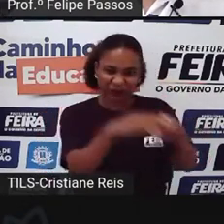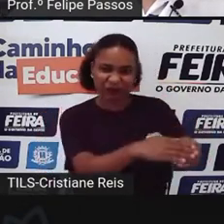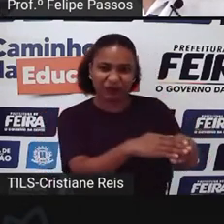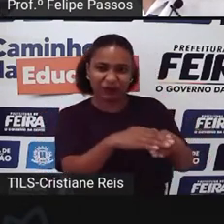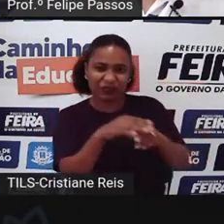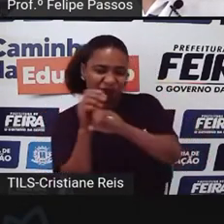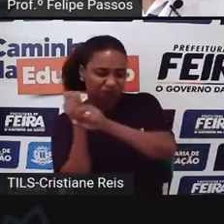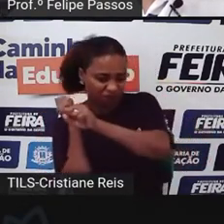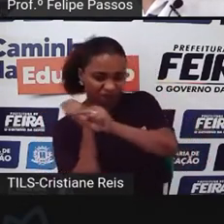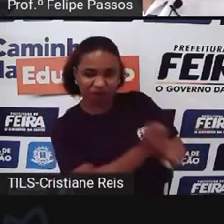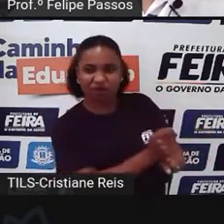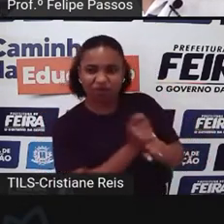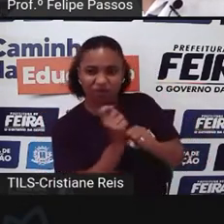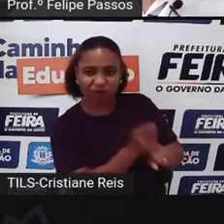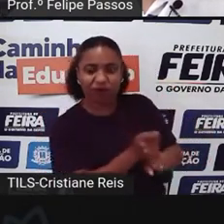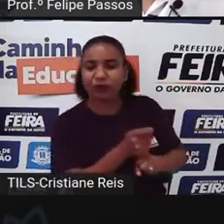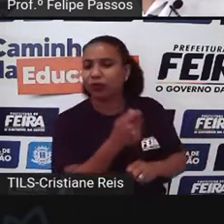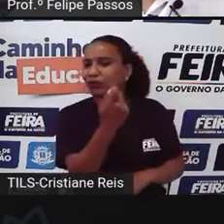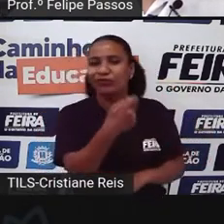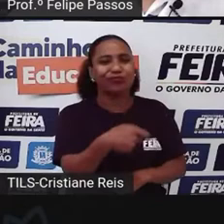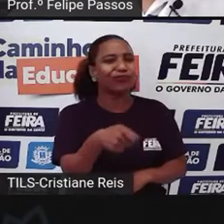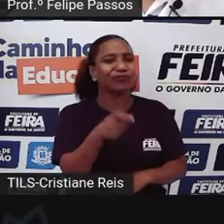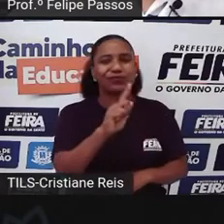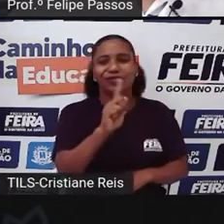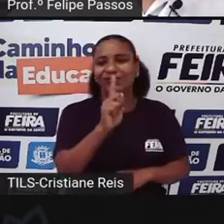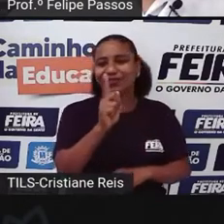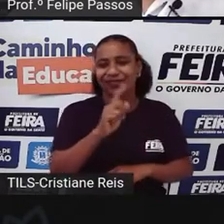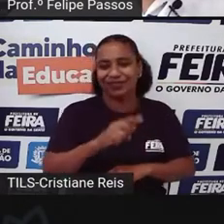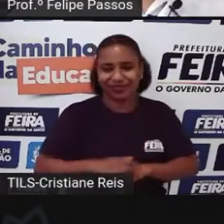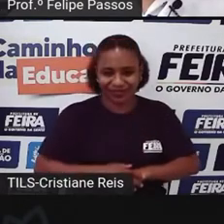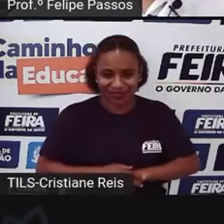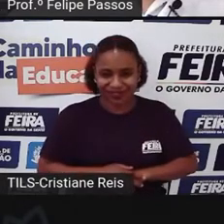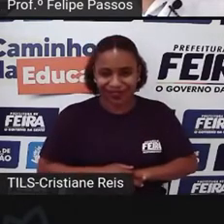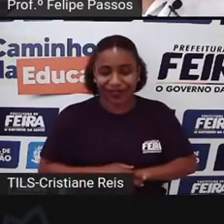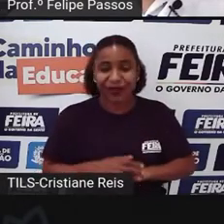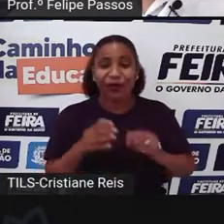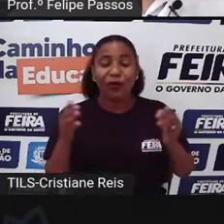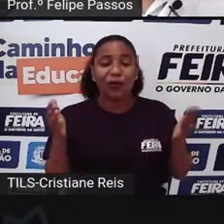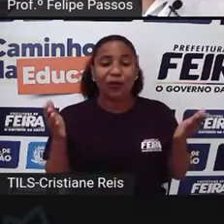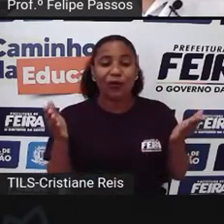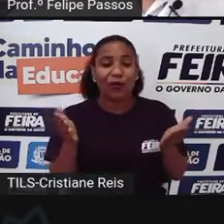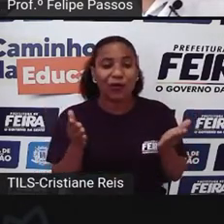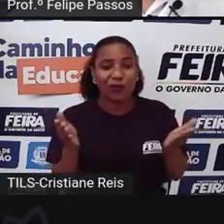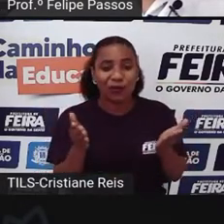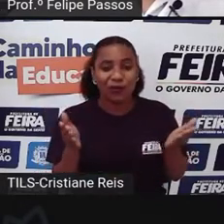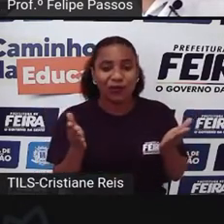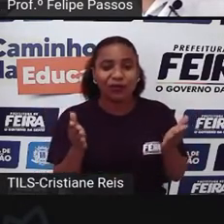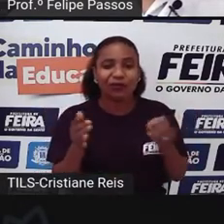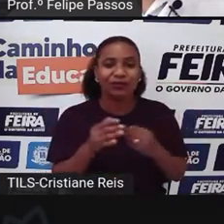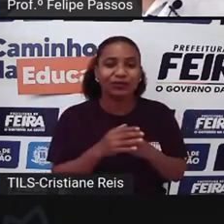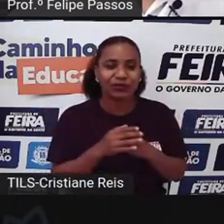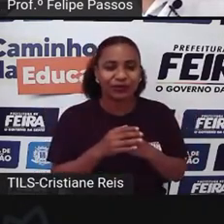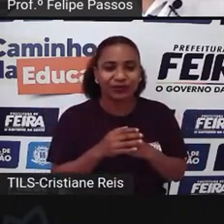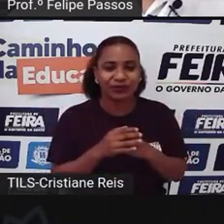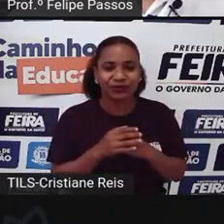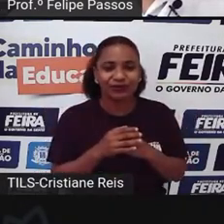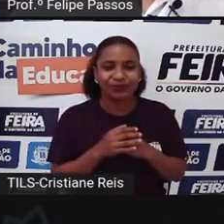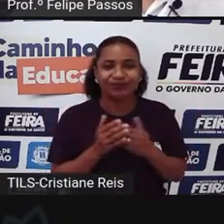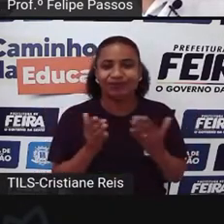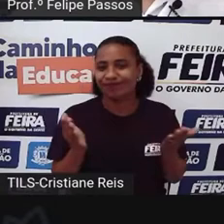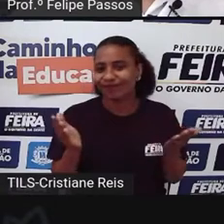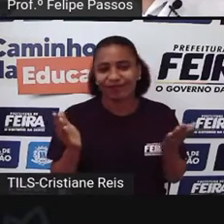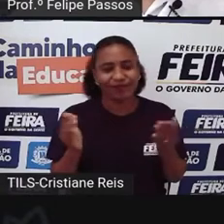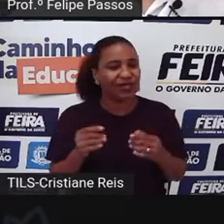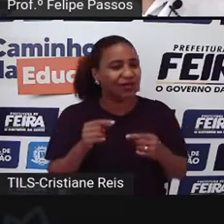tratos Então isso tudo Hoje É visto como uma coisa Que não